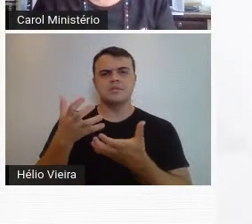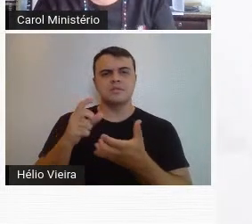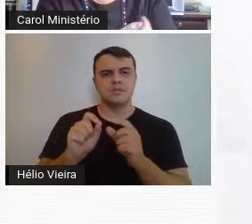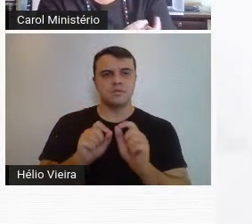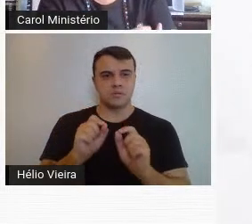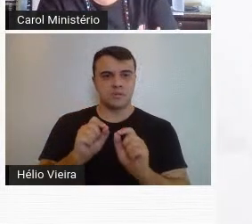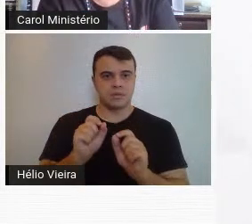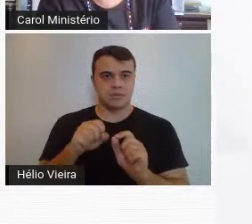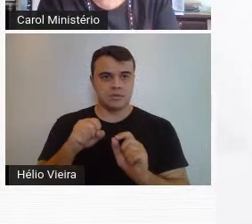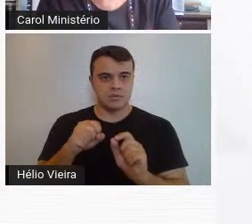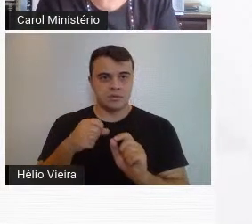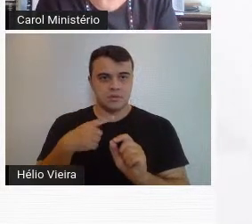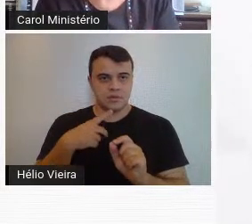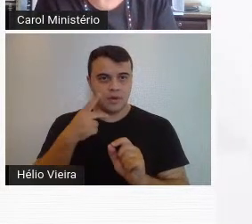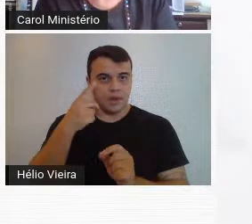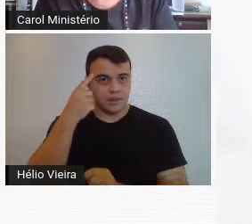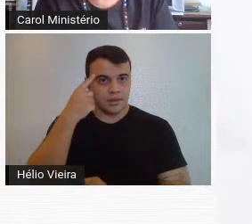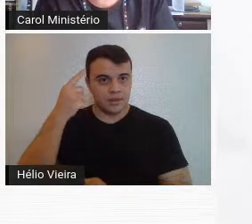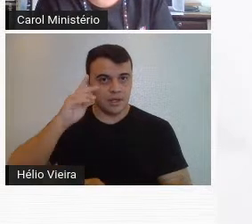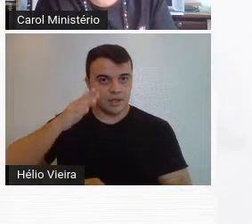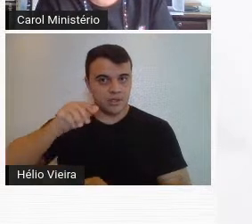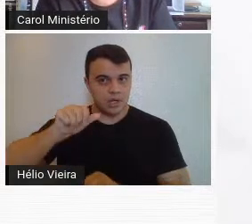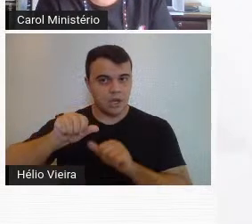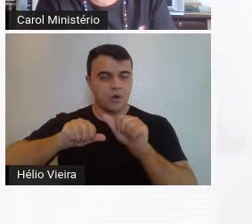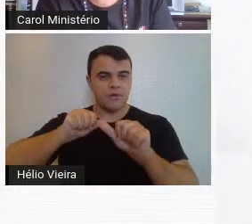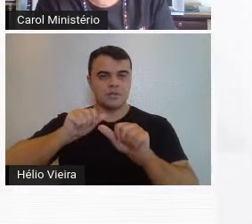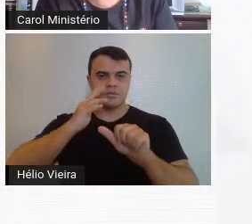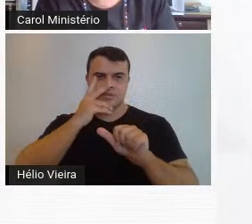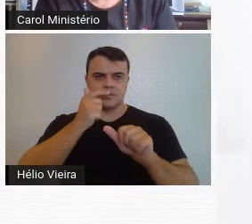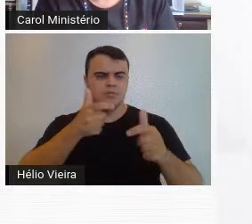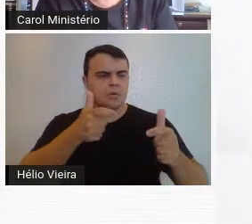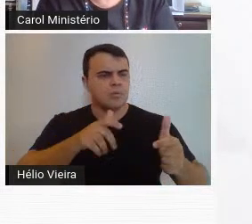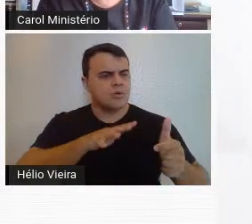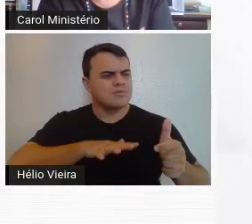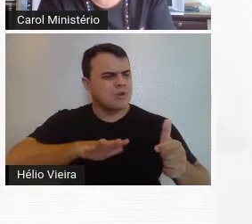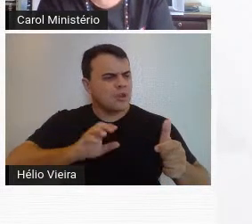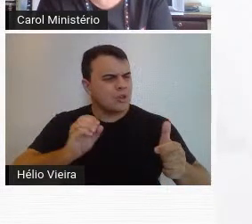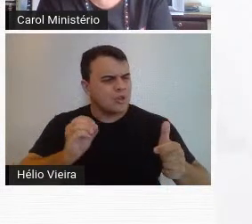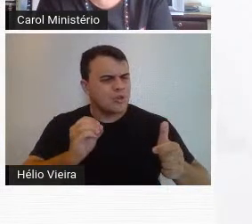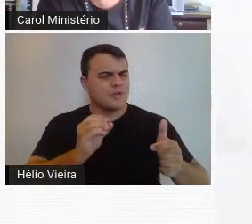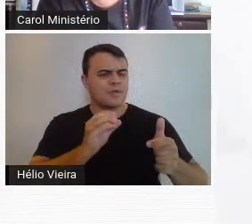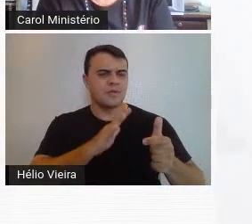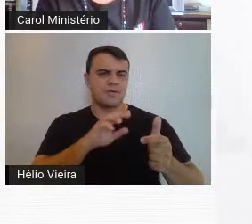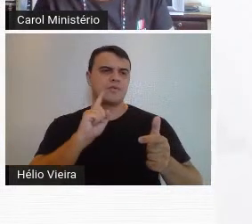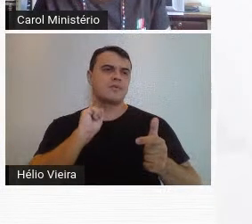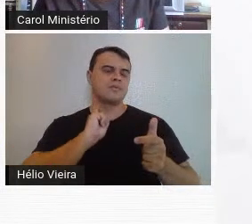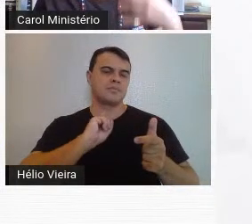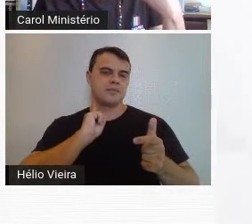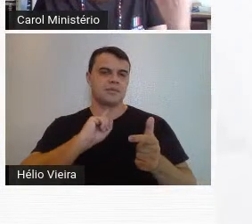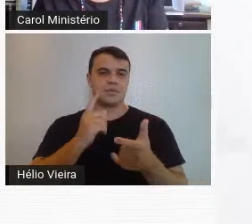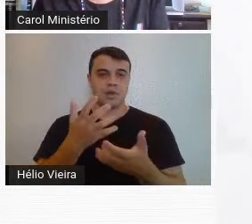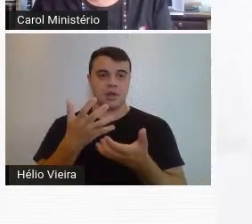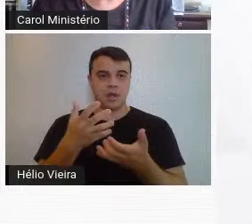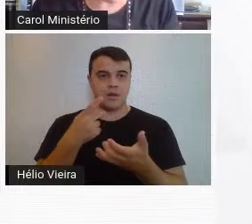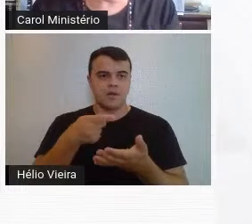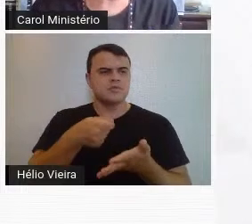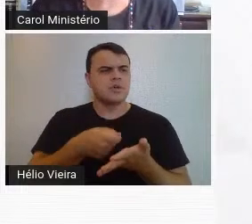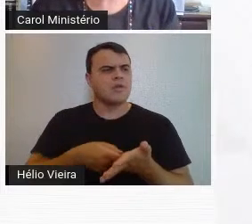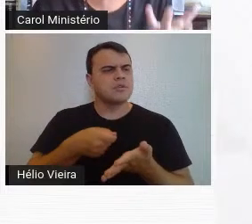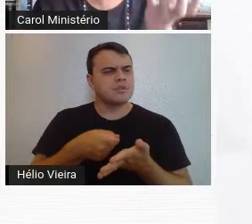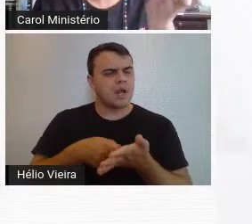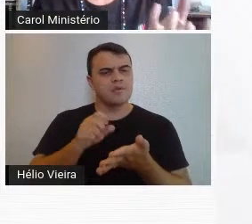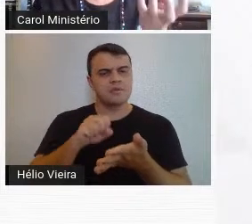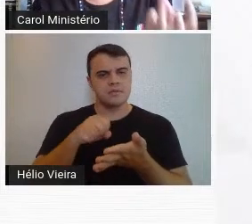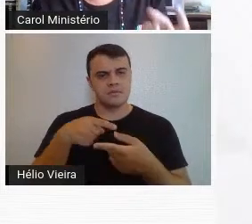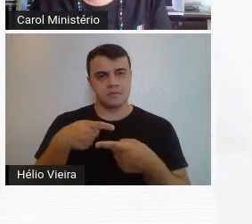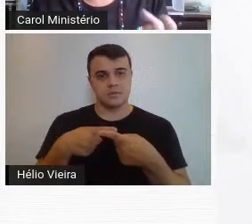era isso, uma ideia já de renovação estética do ambiente artista, do ambiente artístico mineiro, reivindicava muito sim,